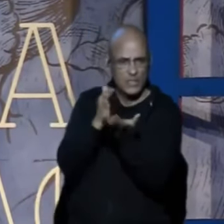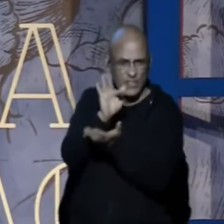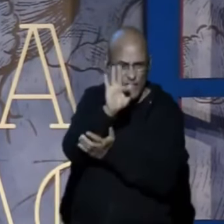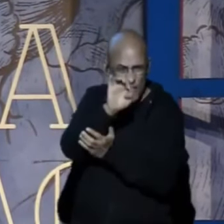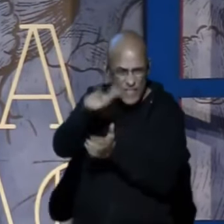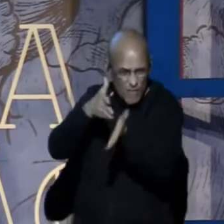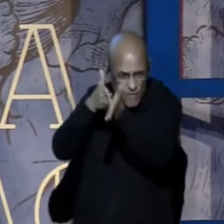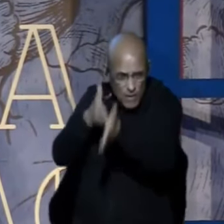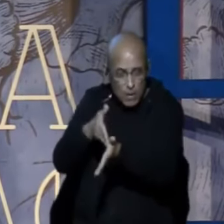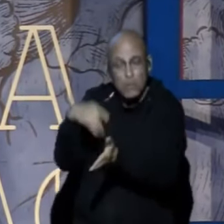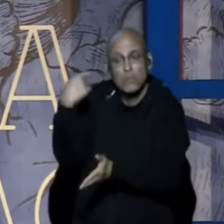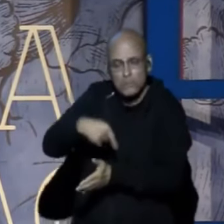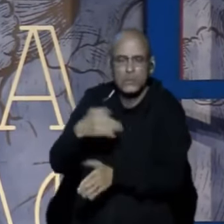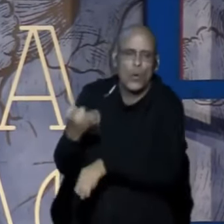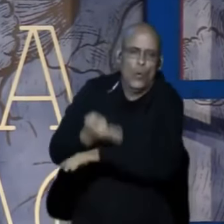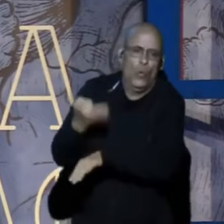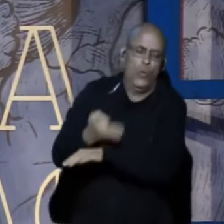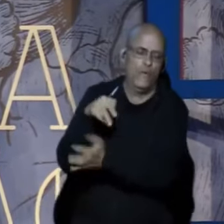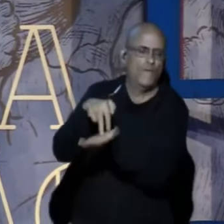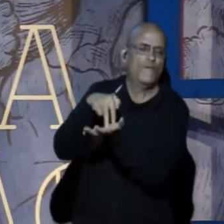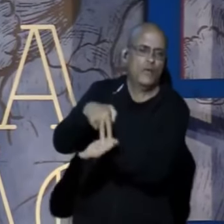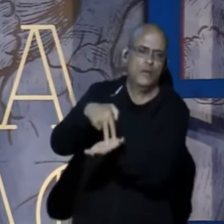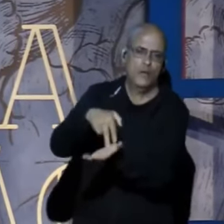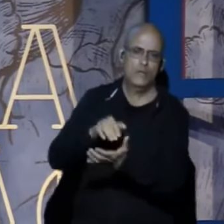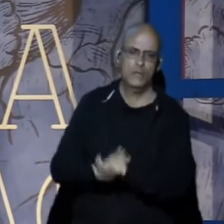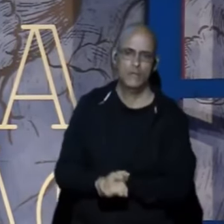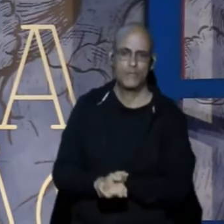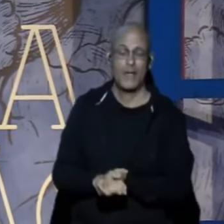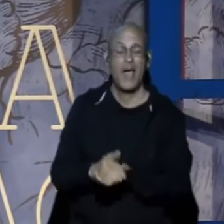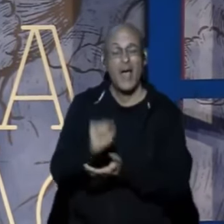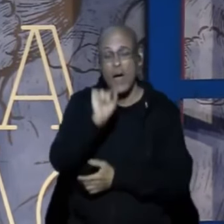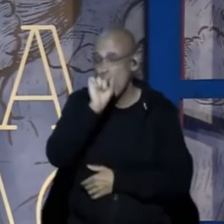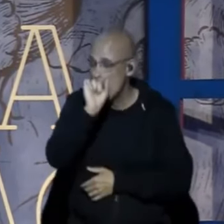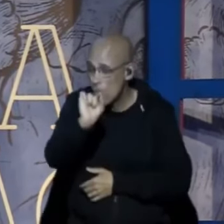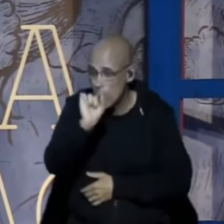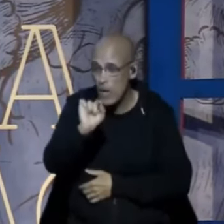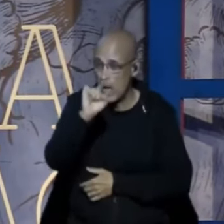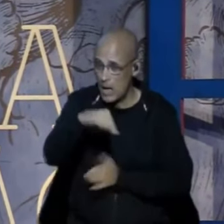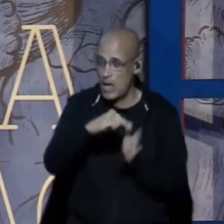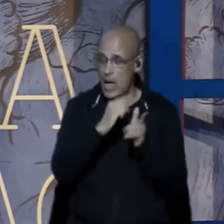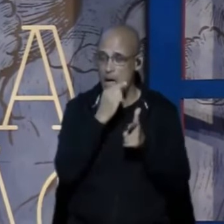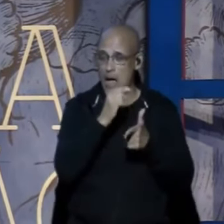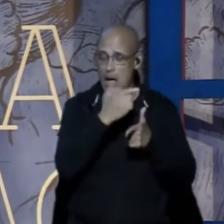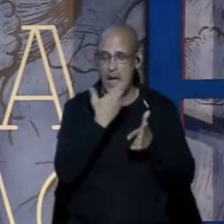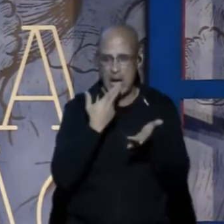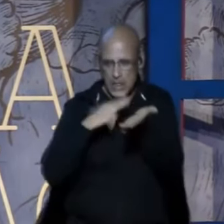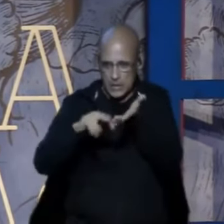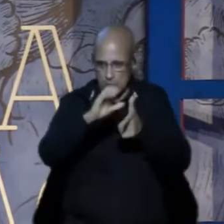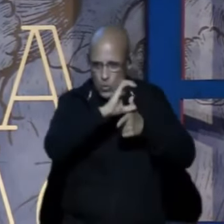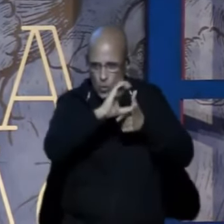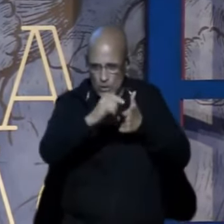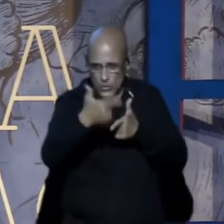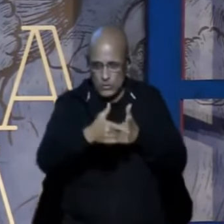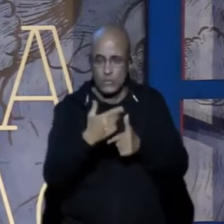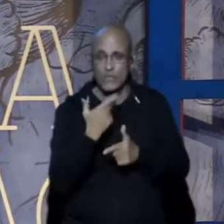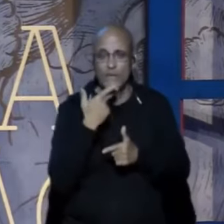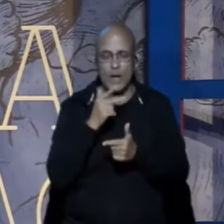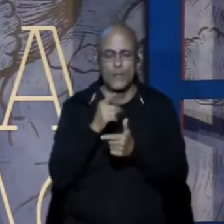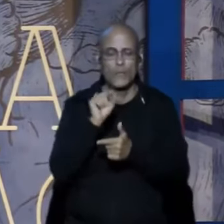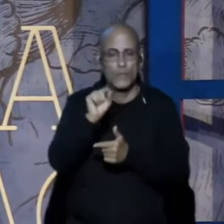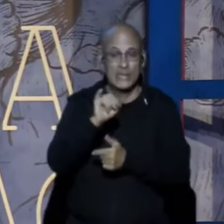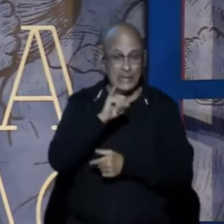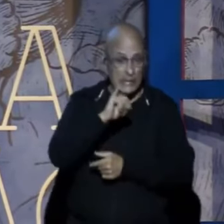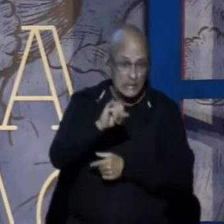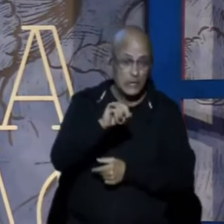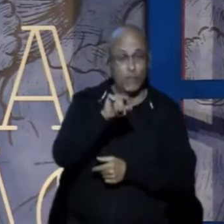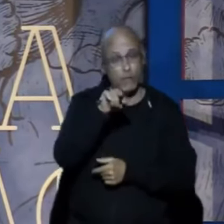E aqui está o grande ponto de divisão Nesta carta Se você vai andar em fidelidade ou